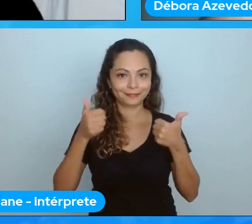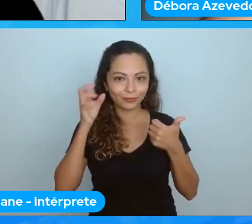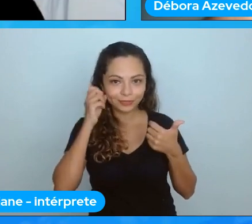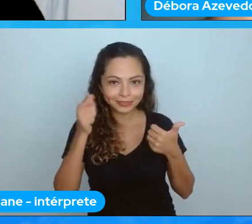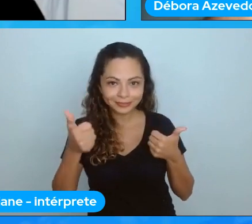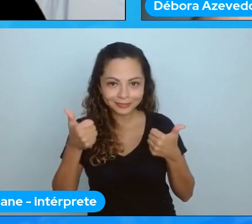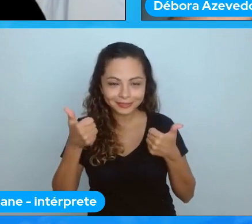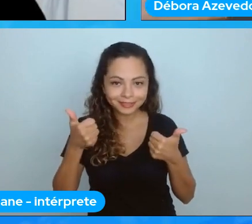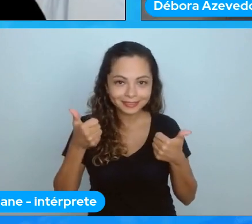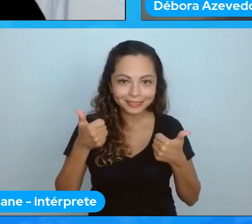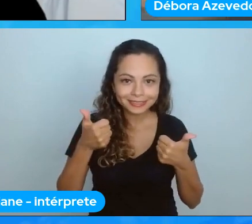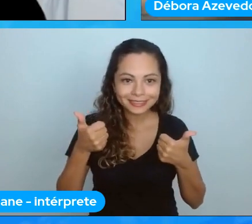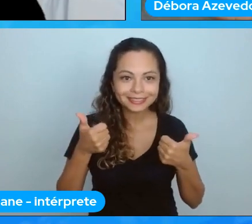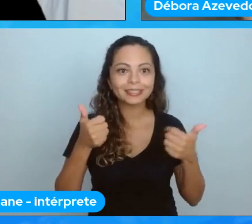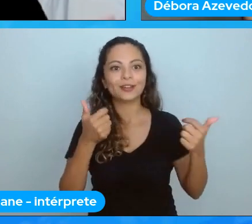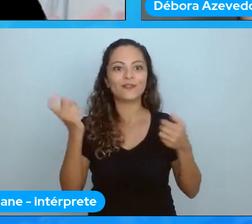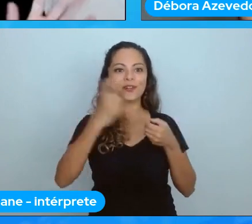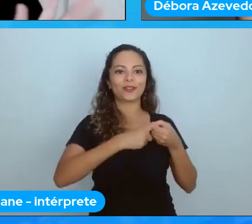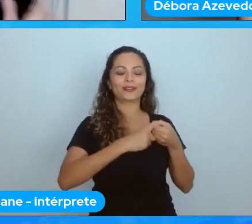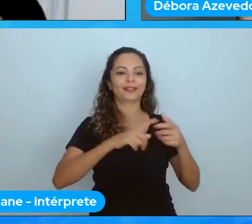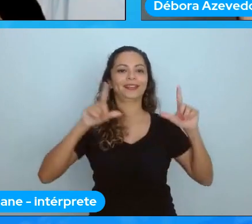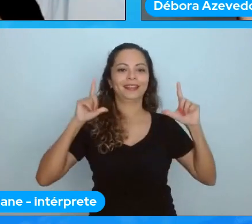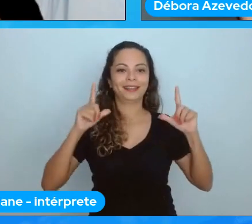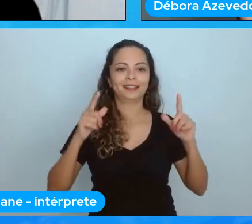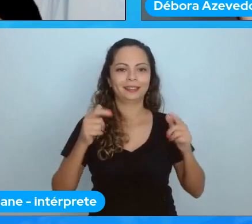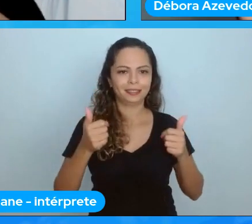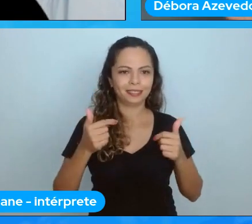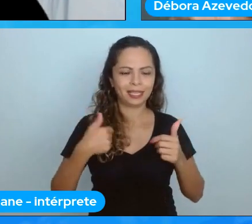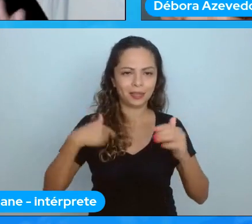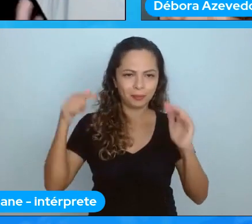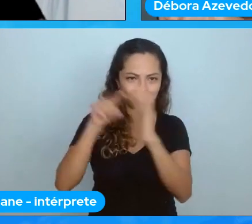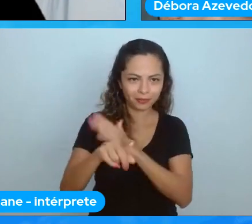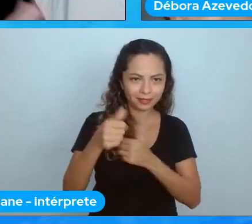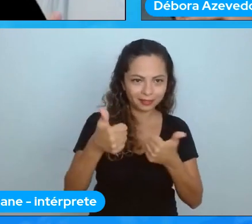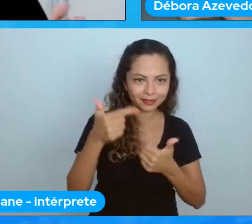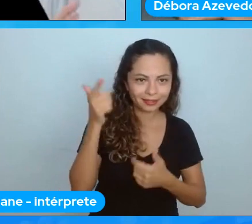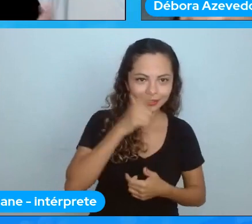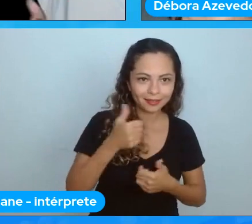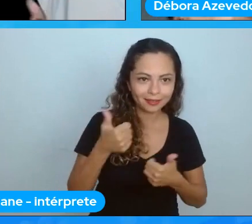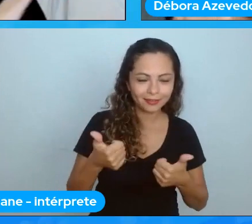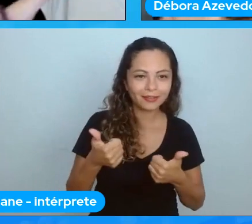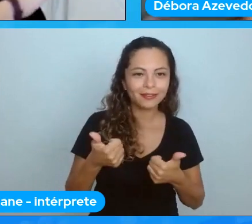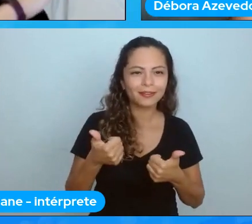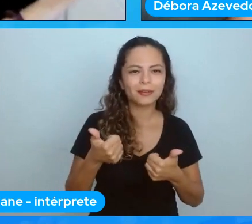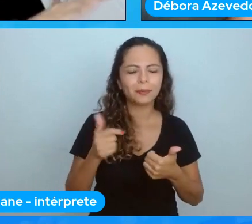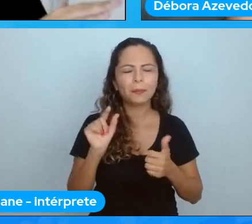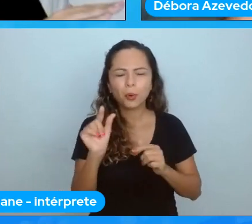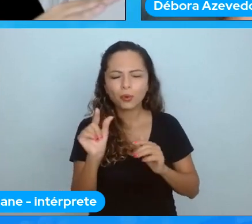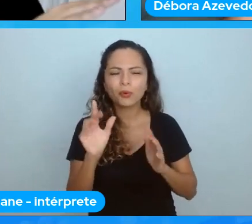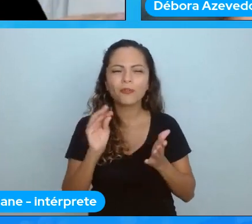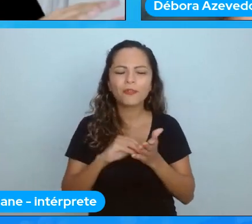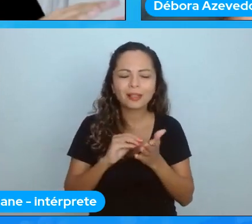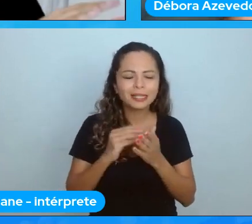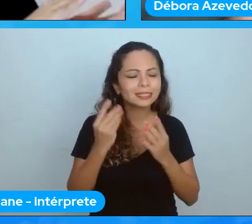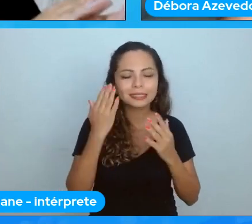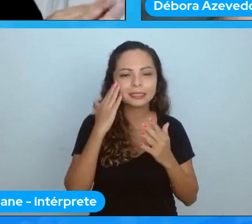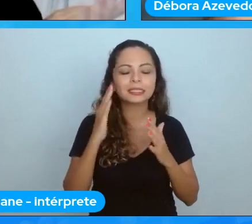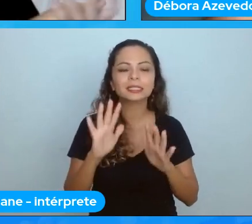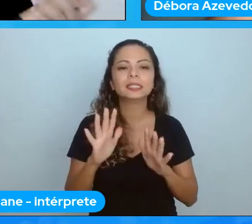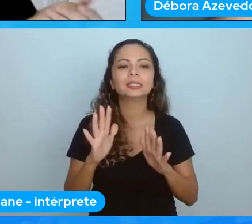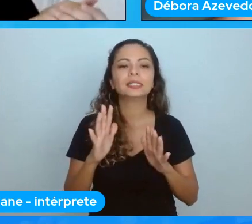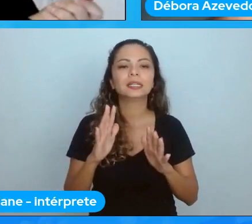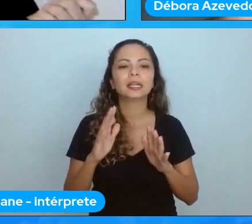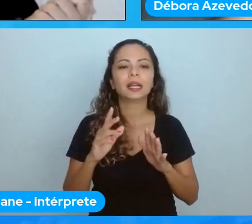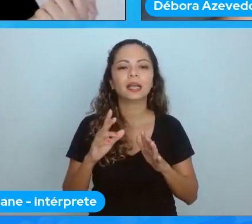Ah, eu voltei agora Tu conseguiu ouvir a minha pergunta? Ah, um pouco ações